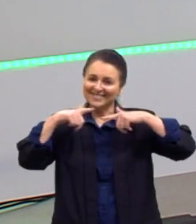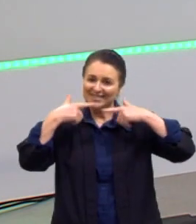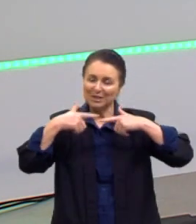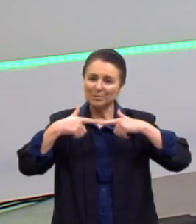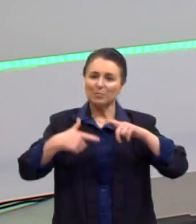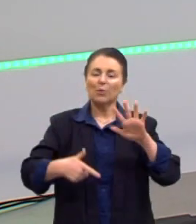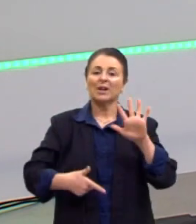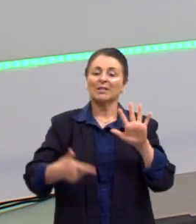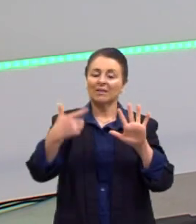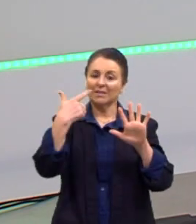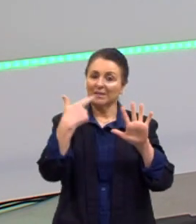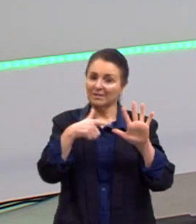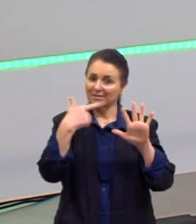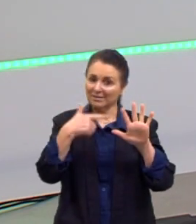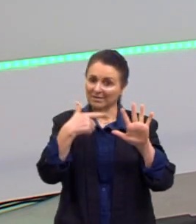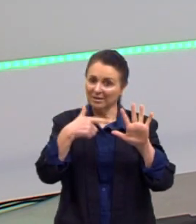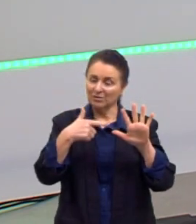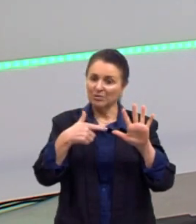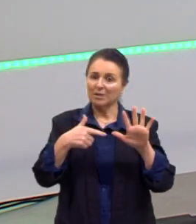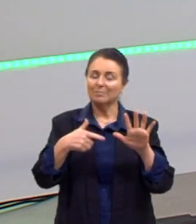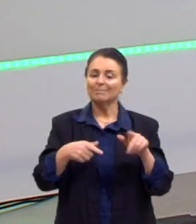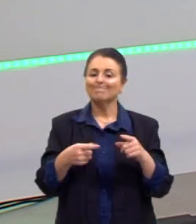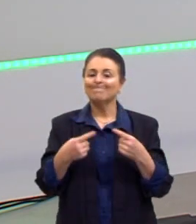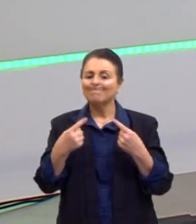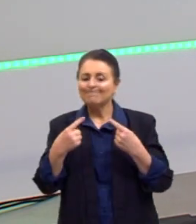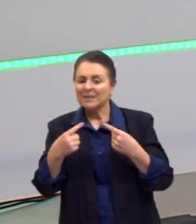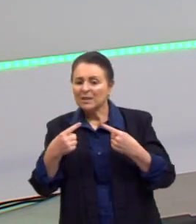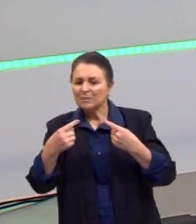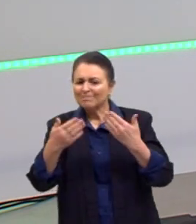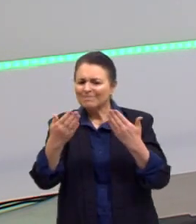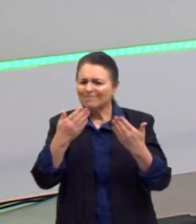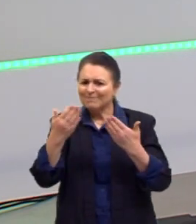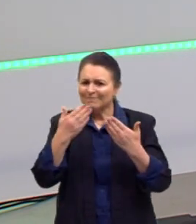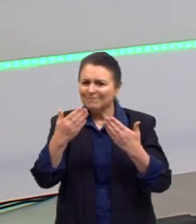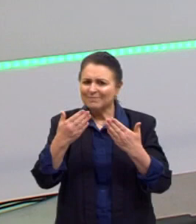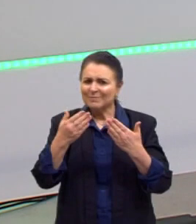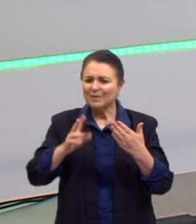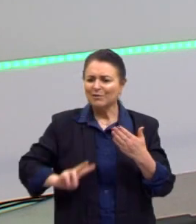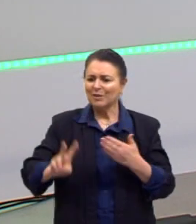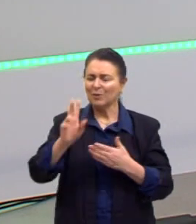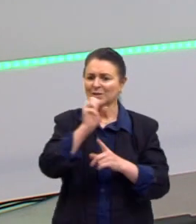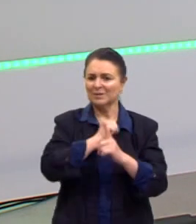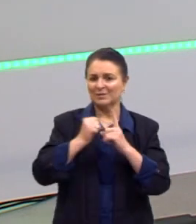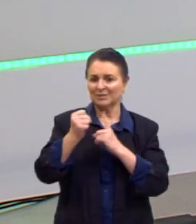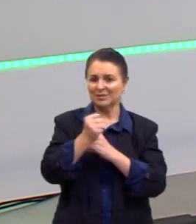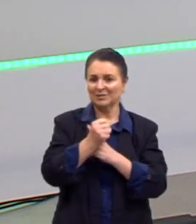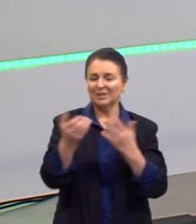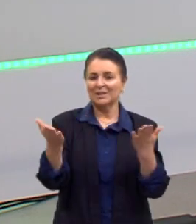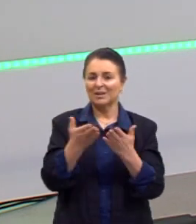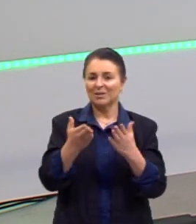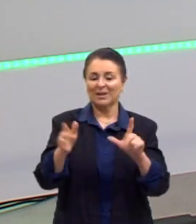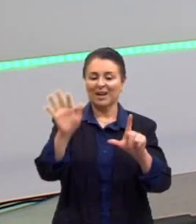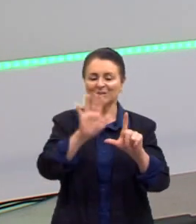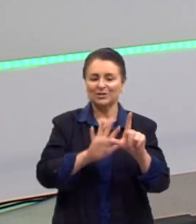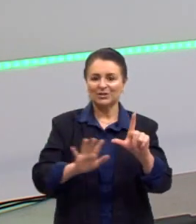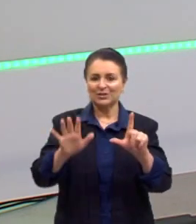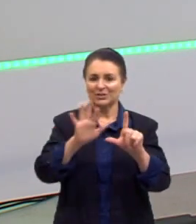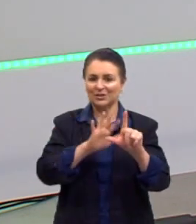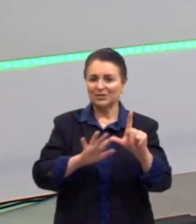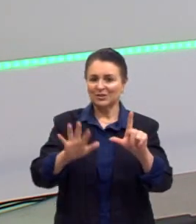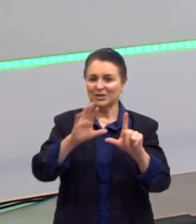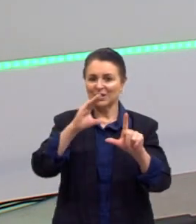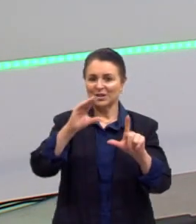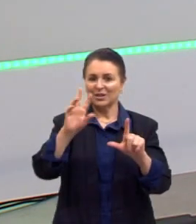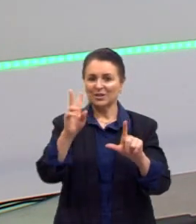sátira, para questionar valores sociais. E a nossa charge. A charge é um